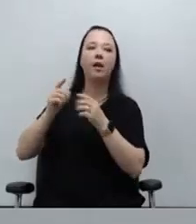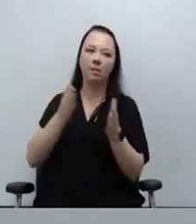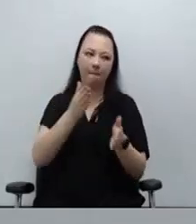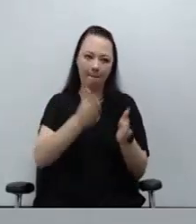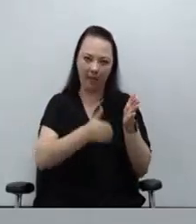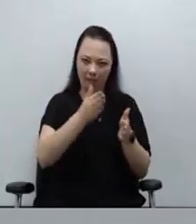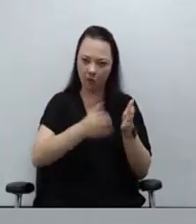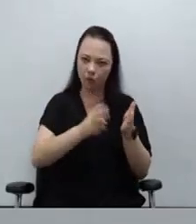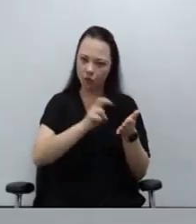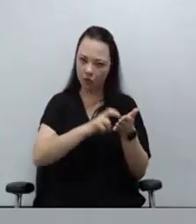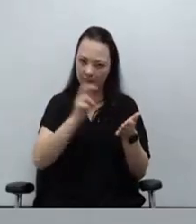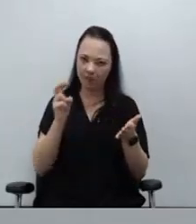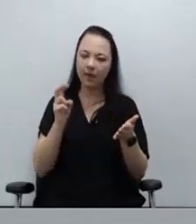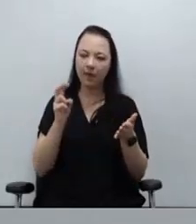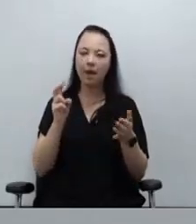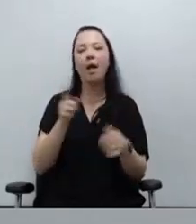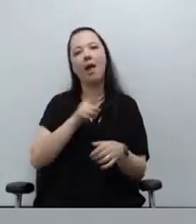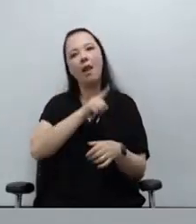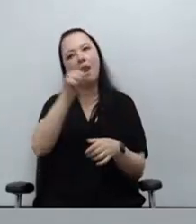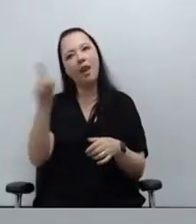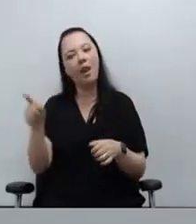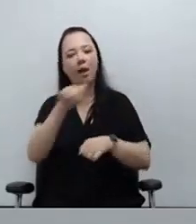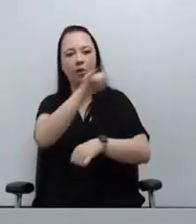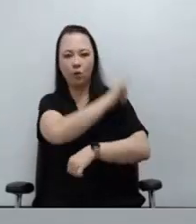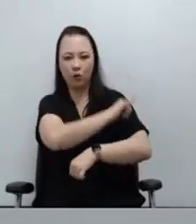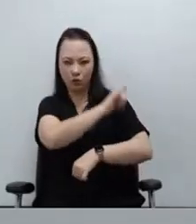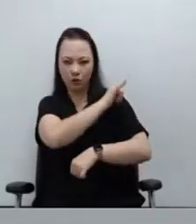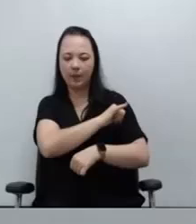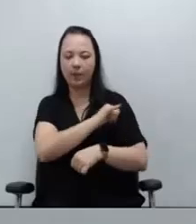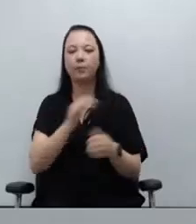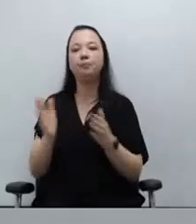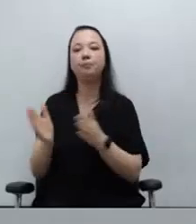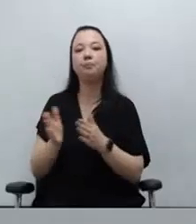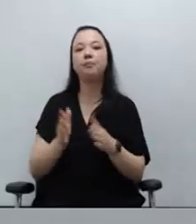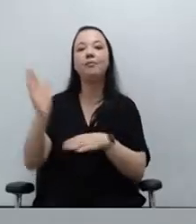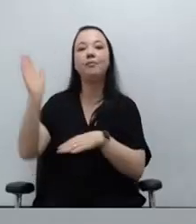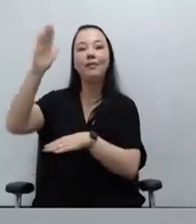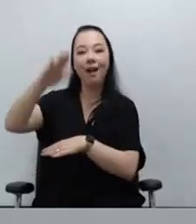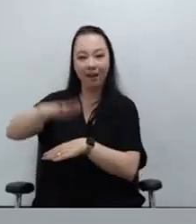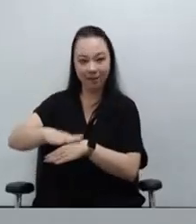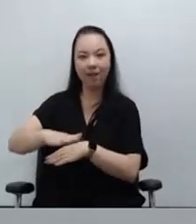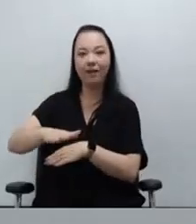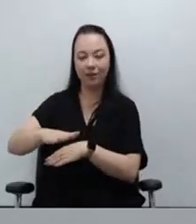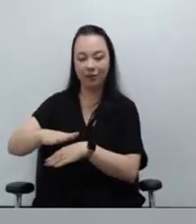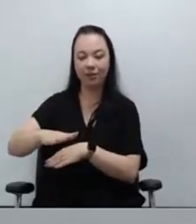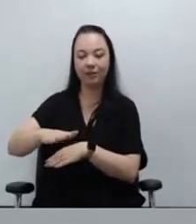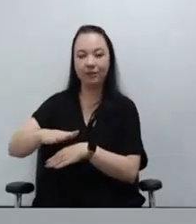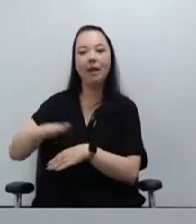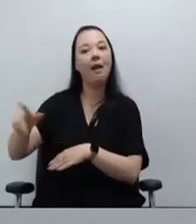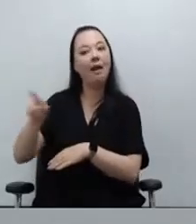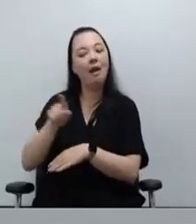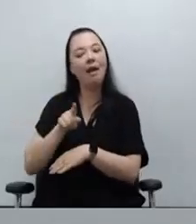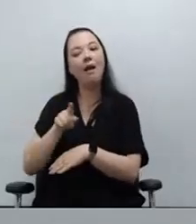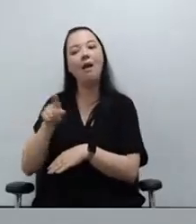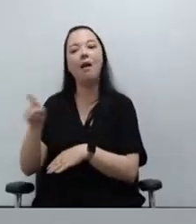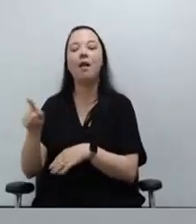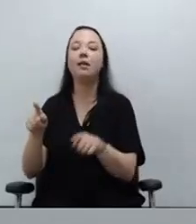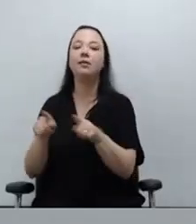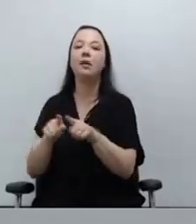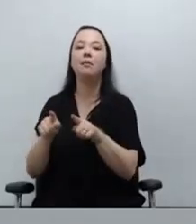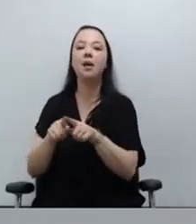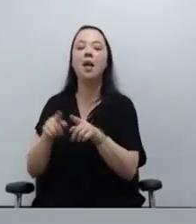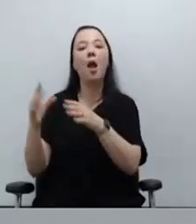ontem no Rio de Janeiro, e na parte da tarde, a Defensora-Geral esteve na posse do